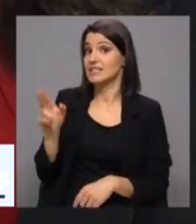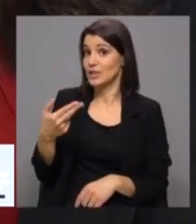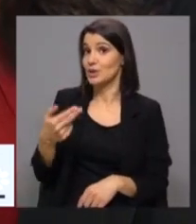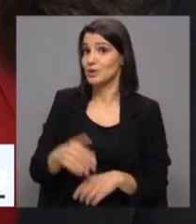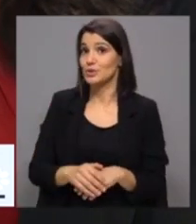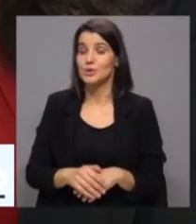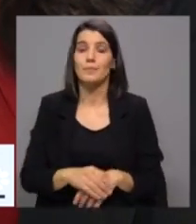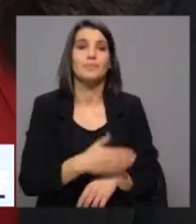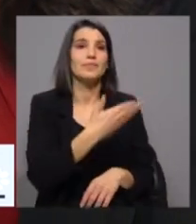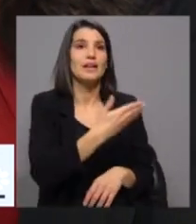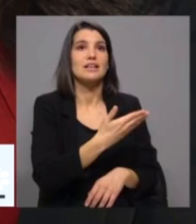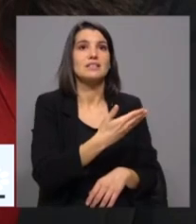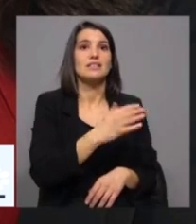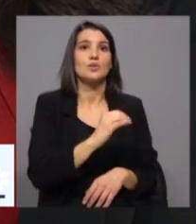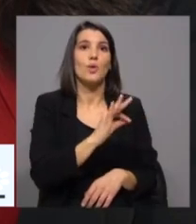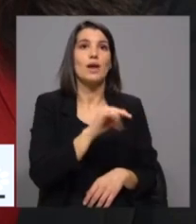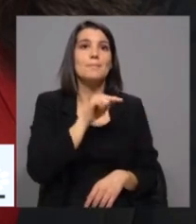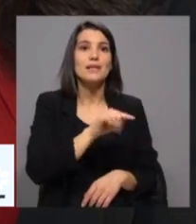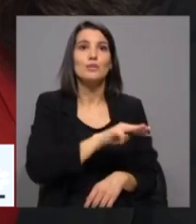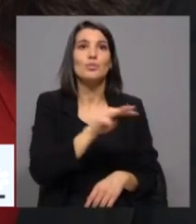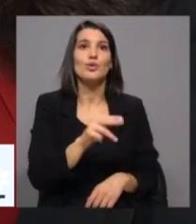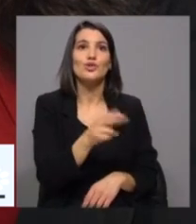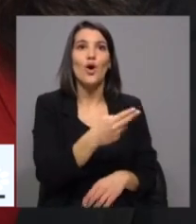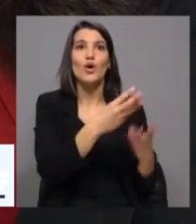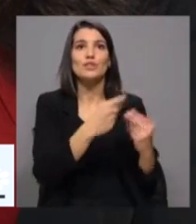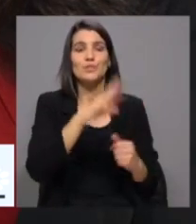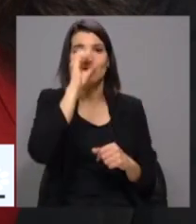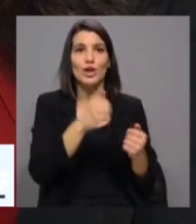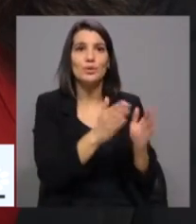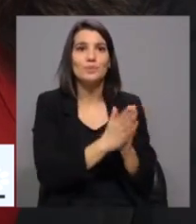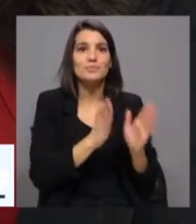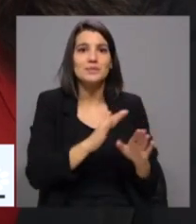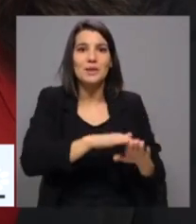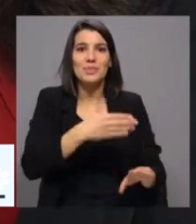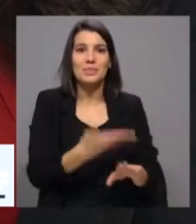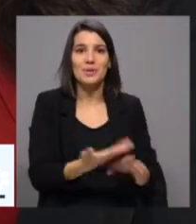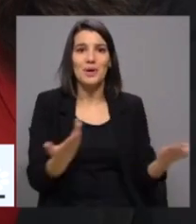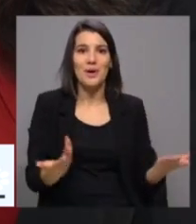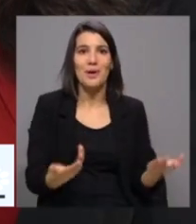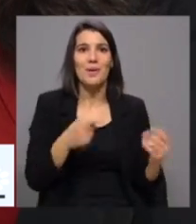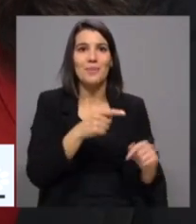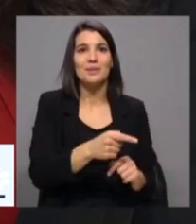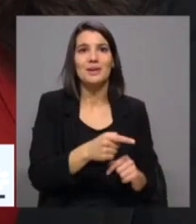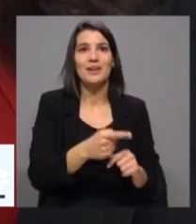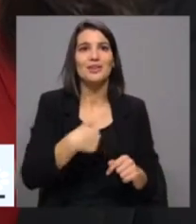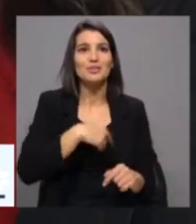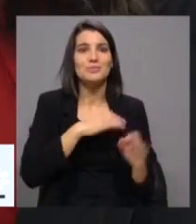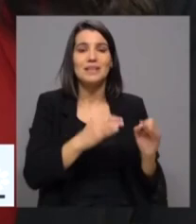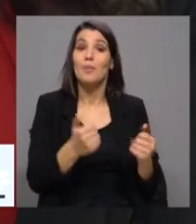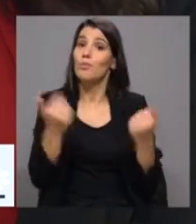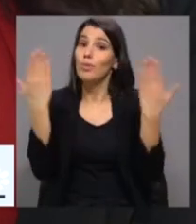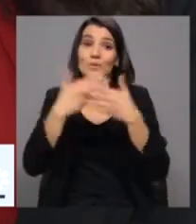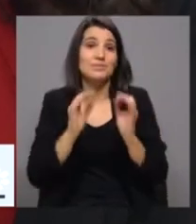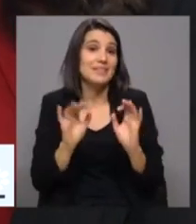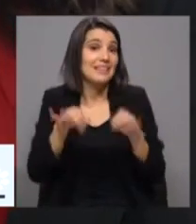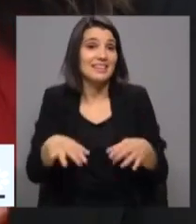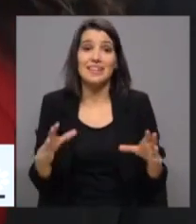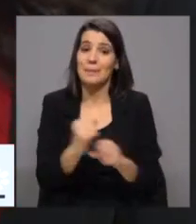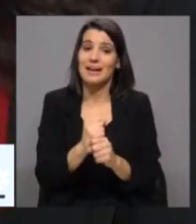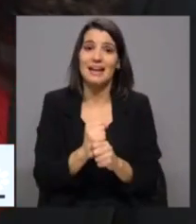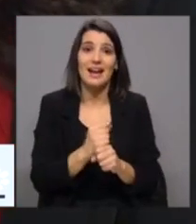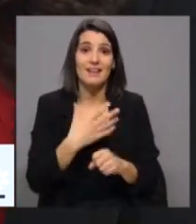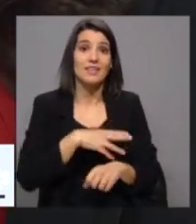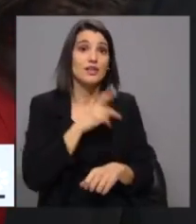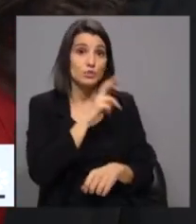104 mil milhões de euros. Nós é todo o Orçamento do Estado, sabe-me aplicar. Para terminar, quero-me responder à pergunta, ou não é que temos mesmo que terminar? Quero responder à